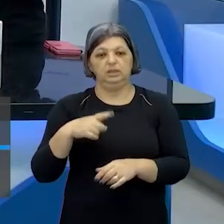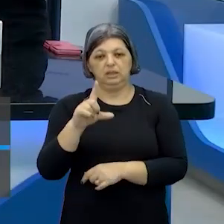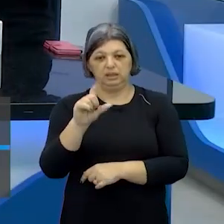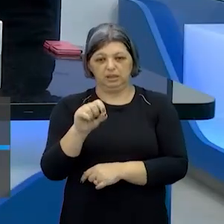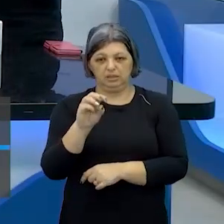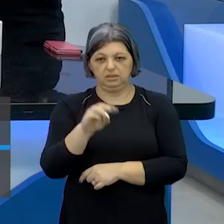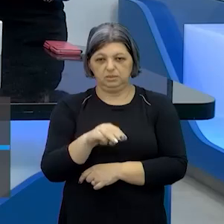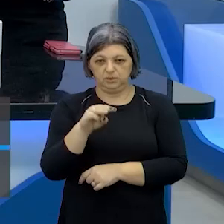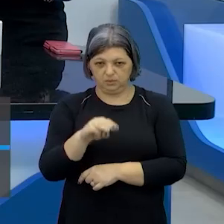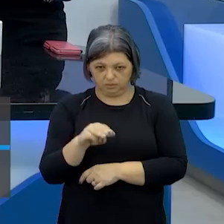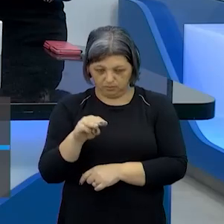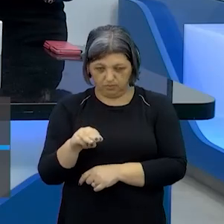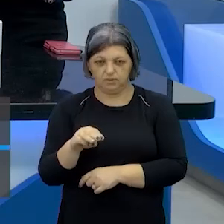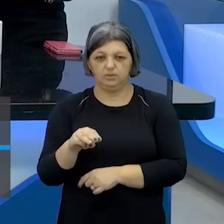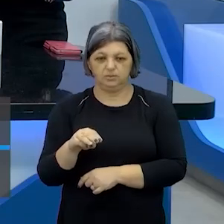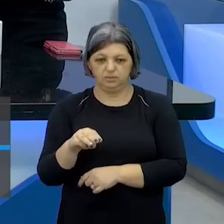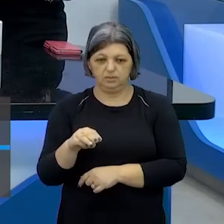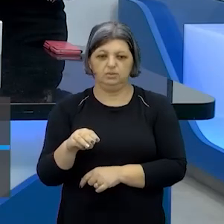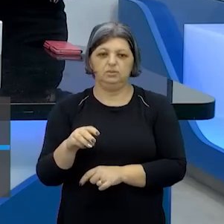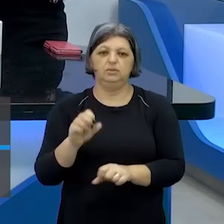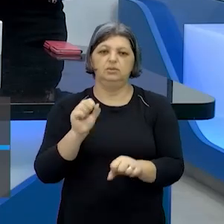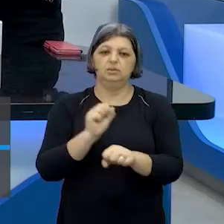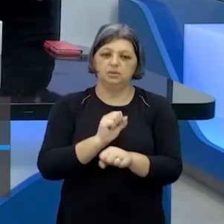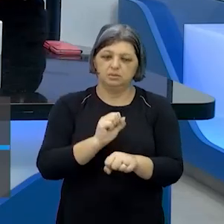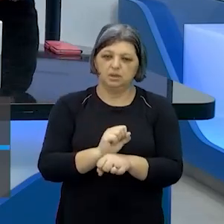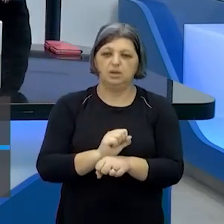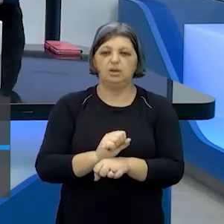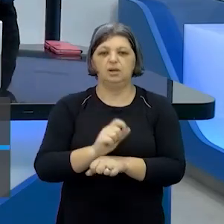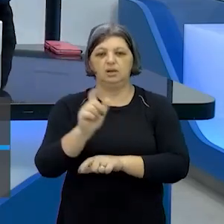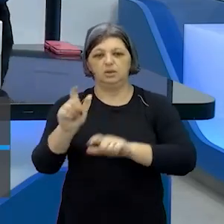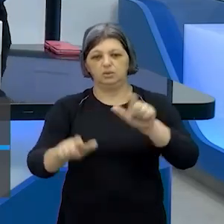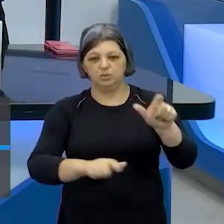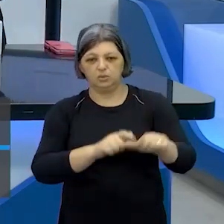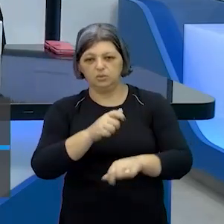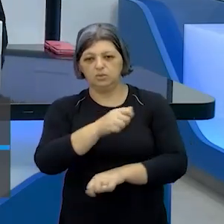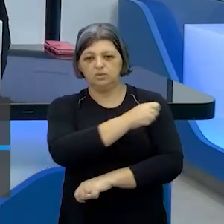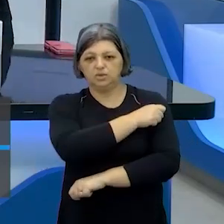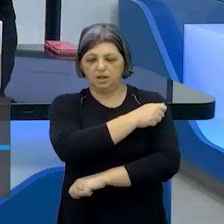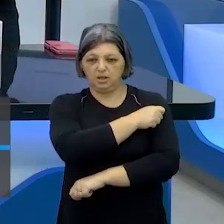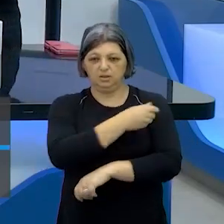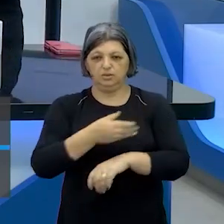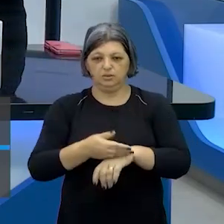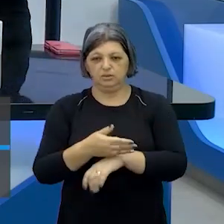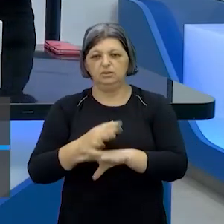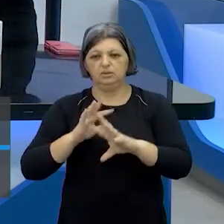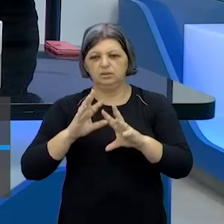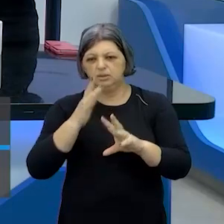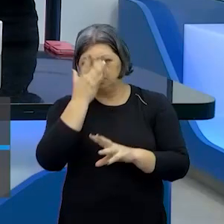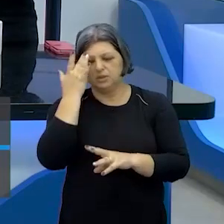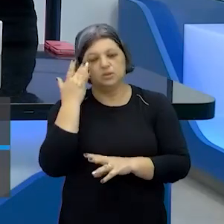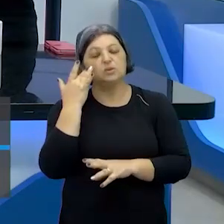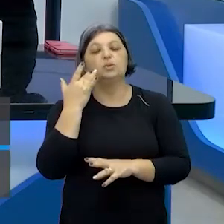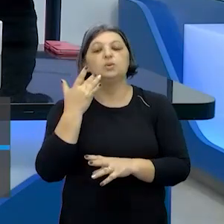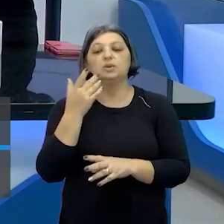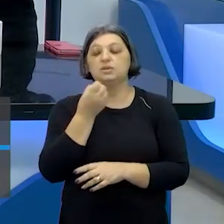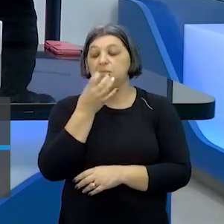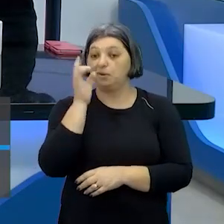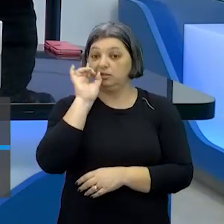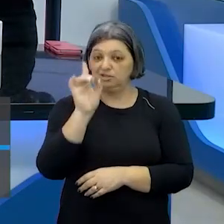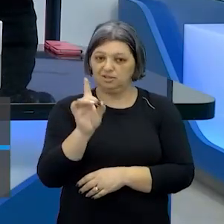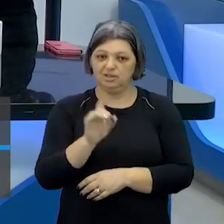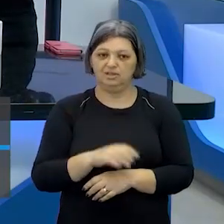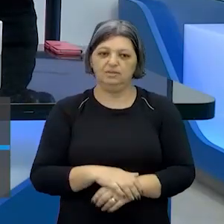para conversar esperar os estudantes entrarem aqui com a gente vamos lá então o pessoal já está falando aqui bom dia vamos ver a pode voltar para a nossa